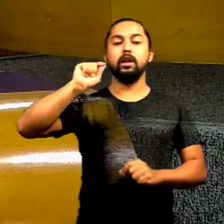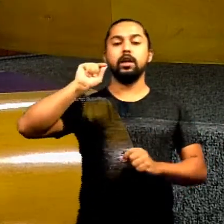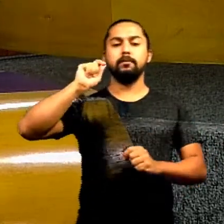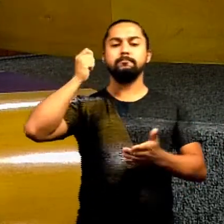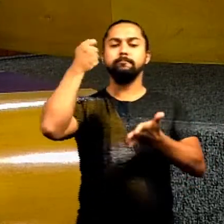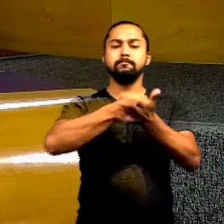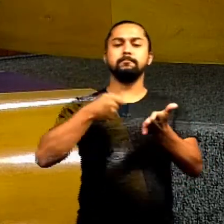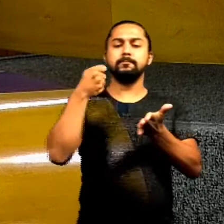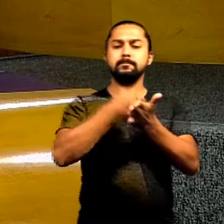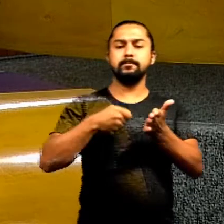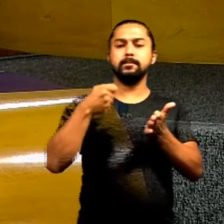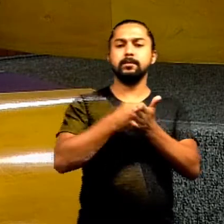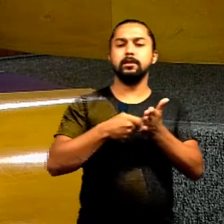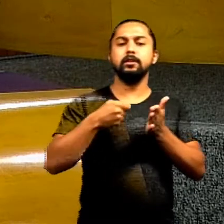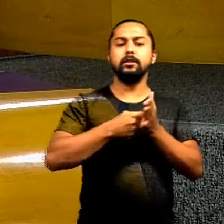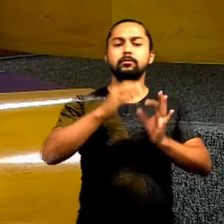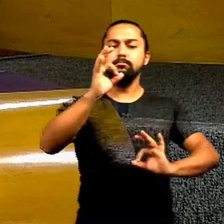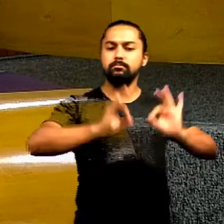defender, em leslar